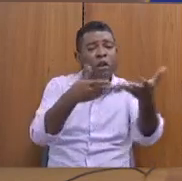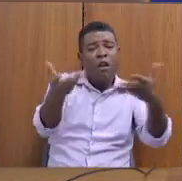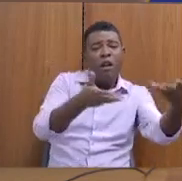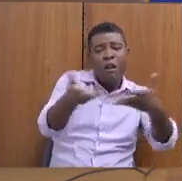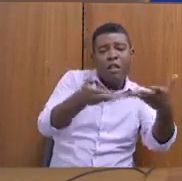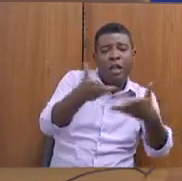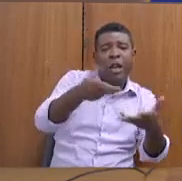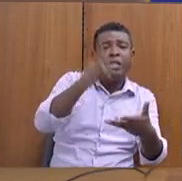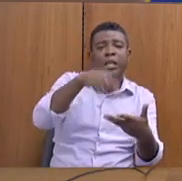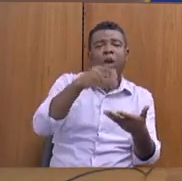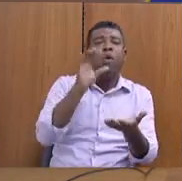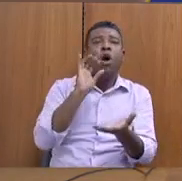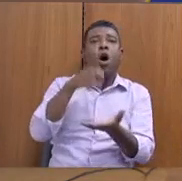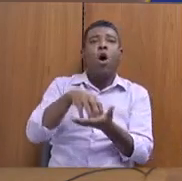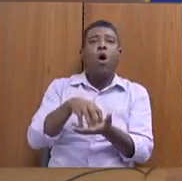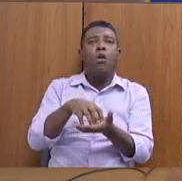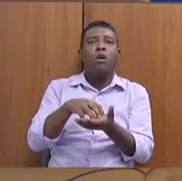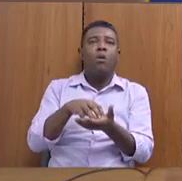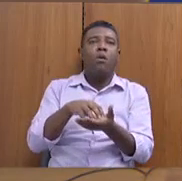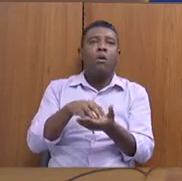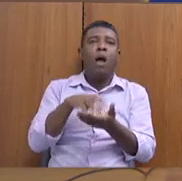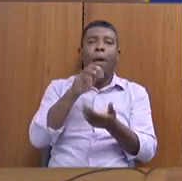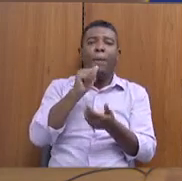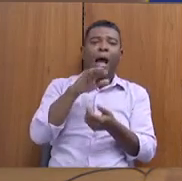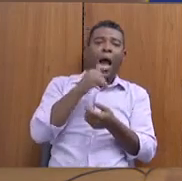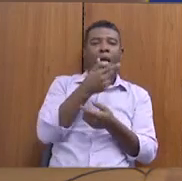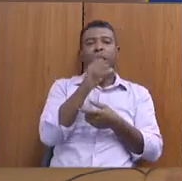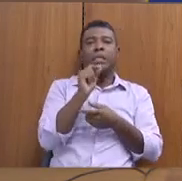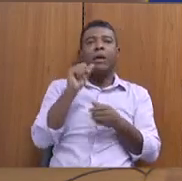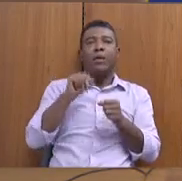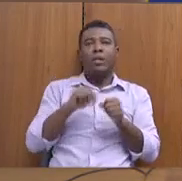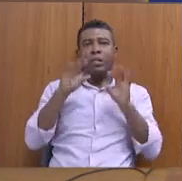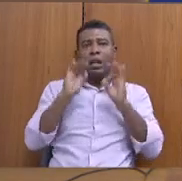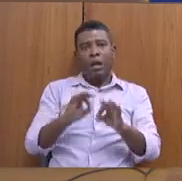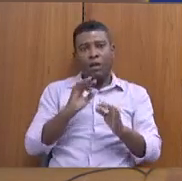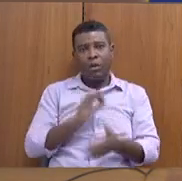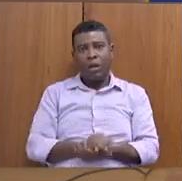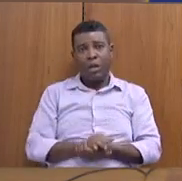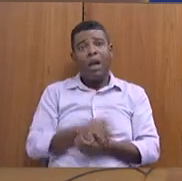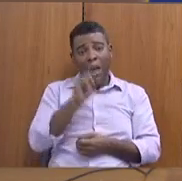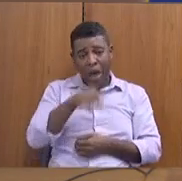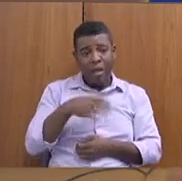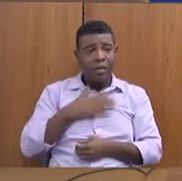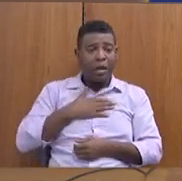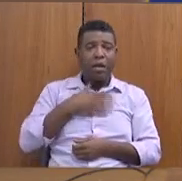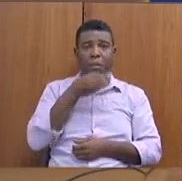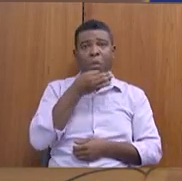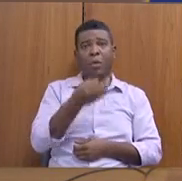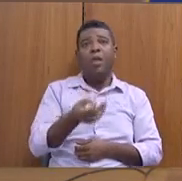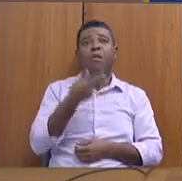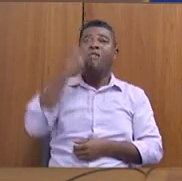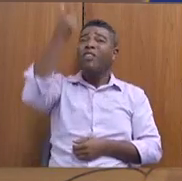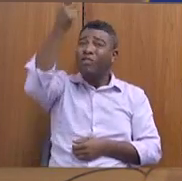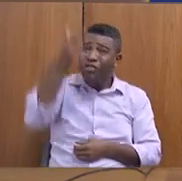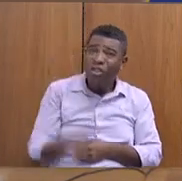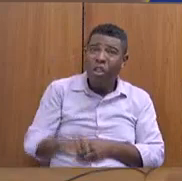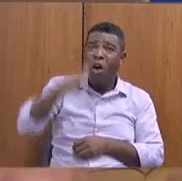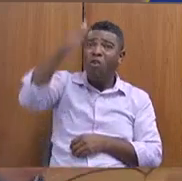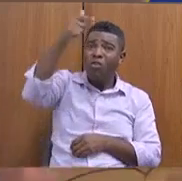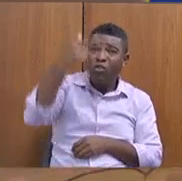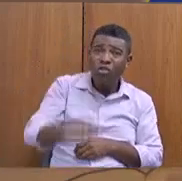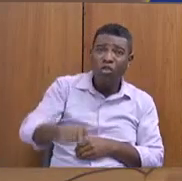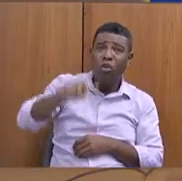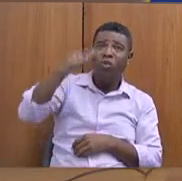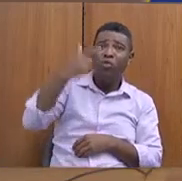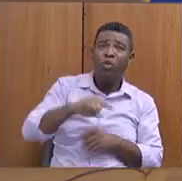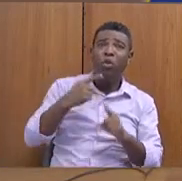serem executadas. E aí, por isso, essa minha consideração e essa minha fala vem em mente aqui, porque eu confio